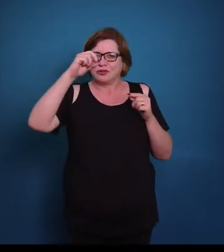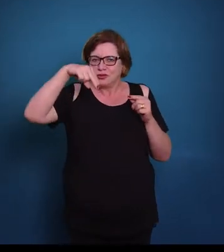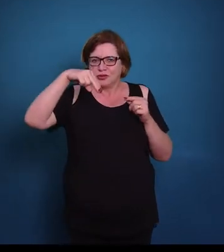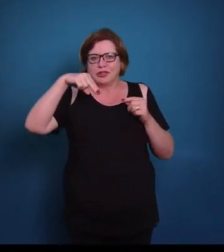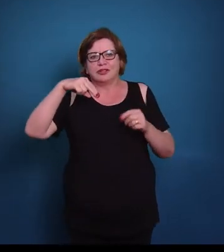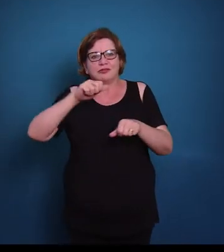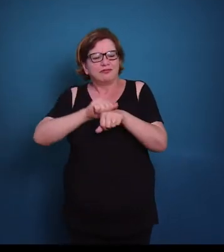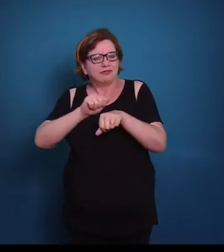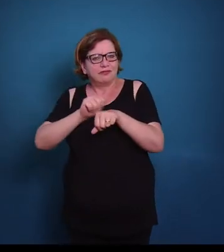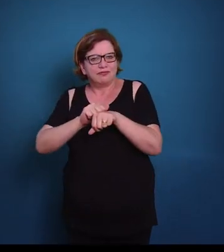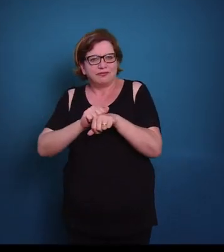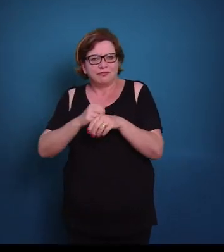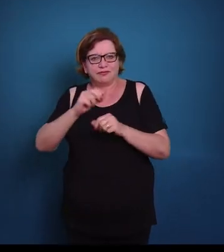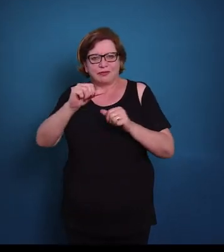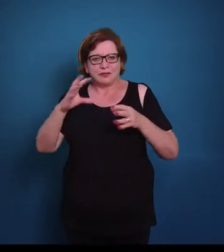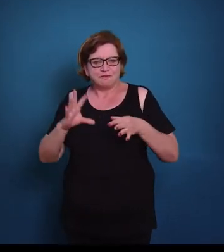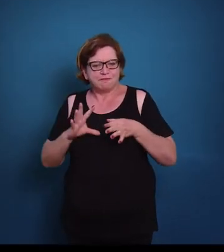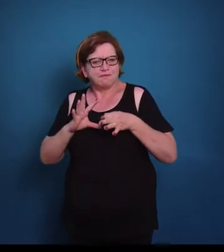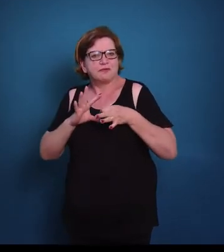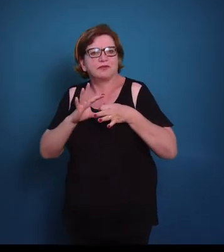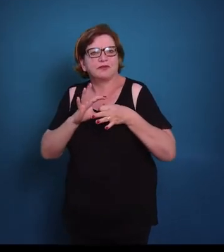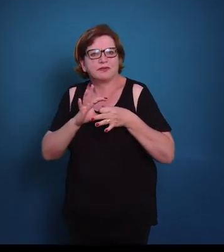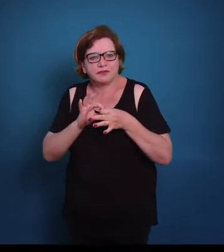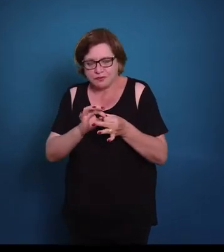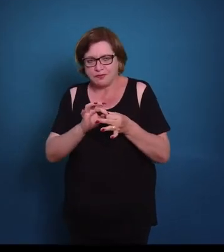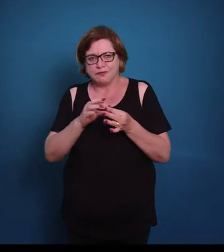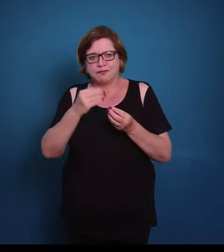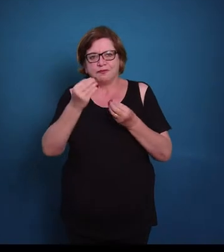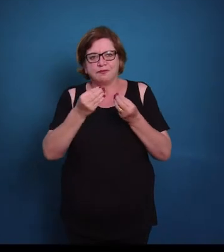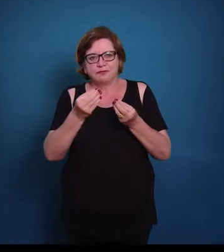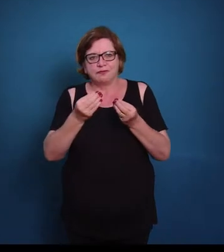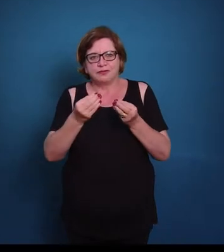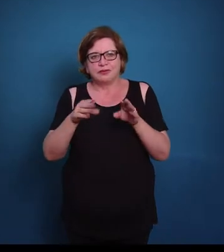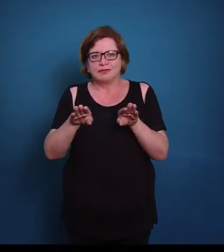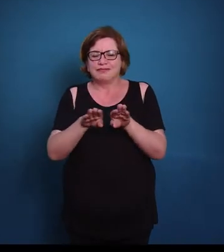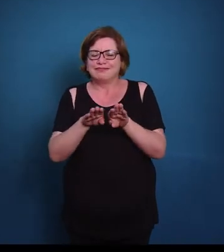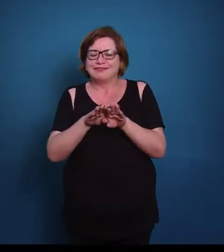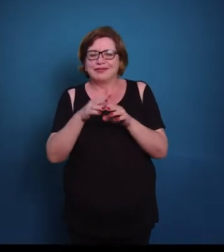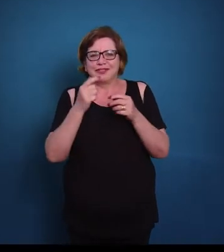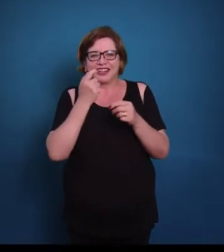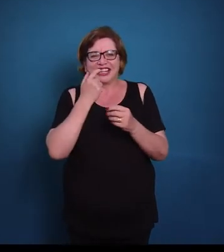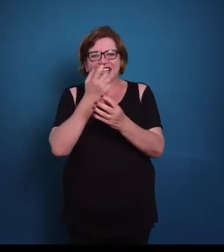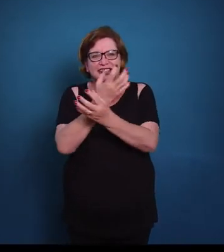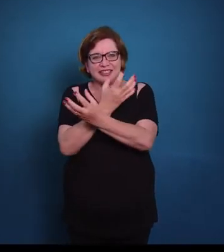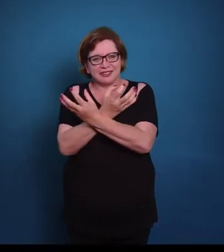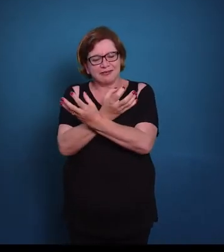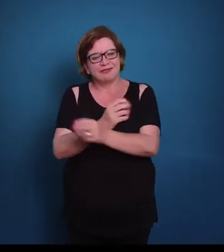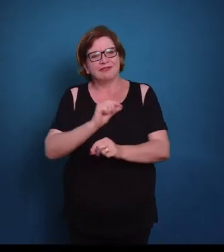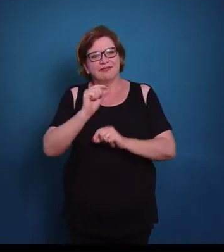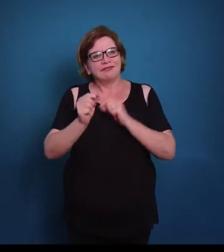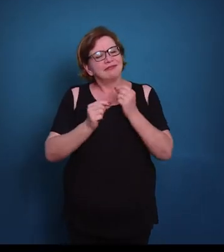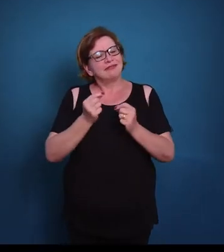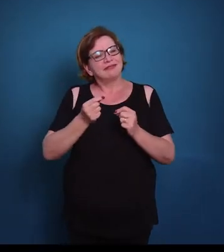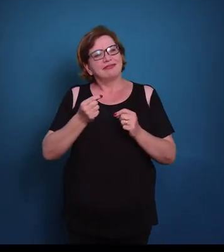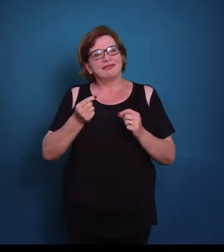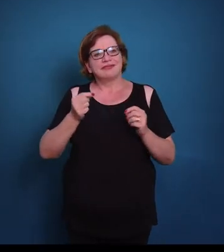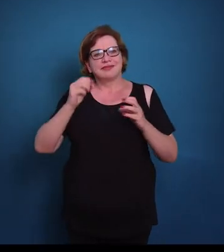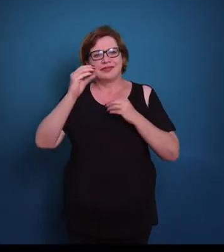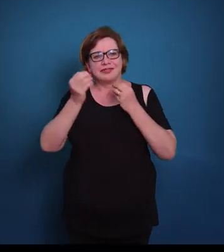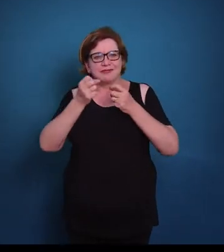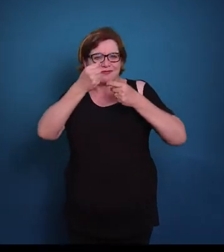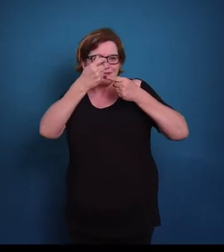nas ligações entre esse tecido e o tecido ósseo. Então essa cartilagem ela vai ter como